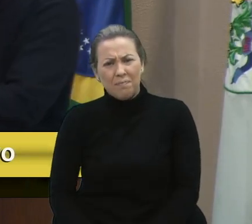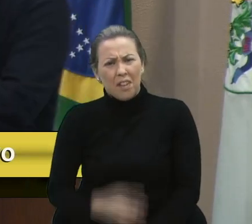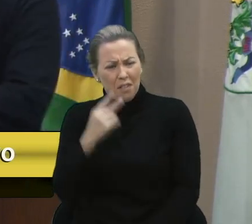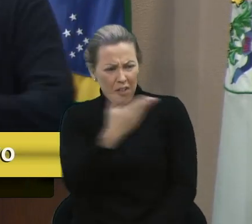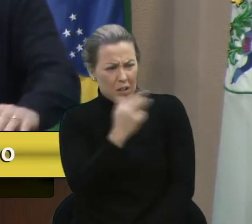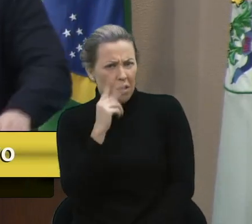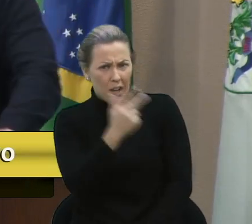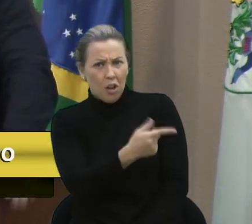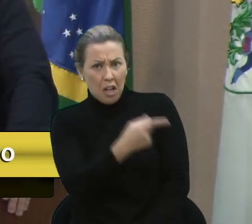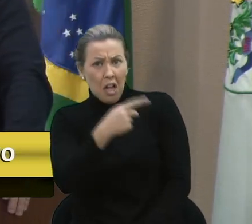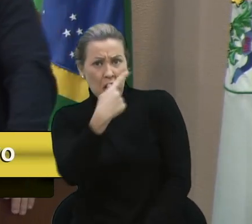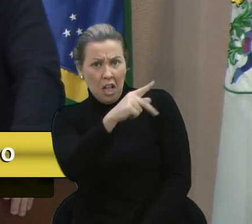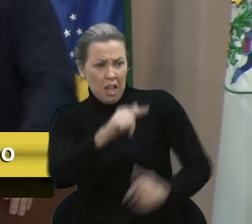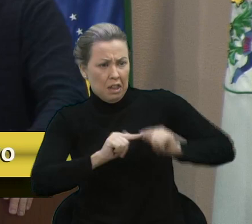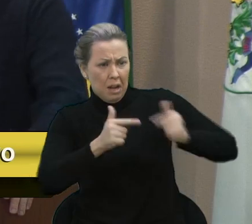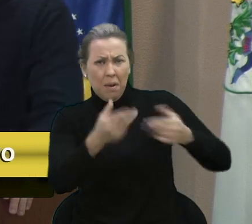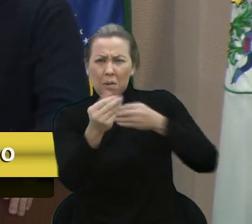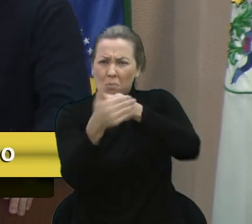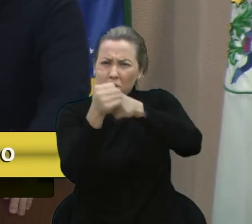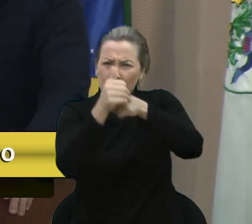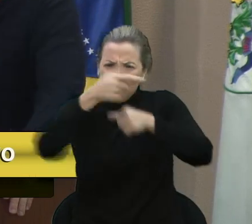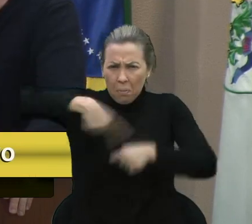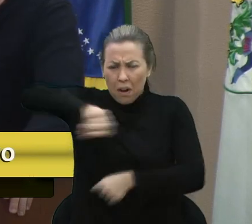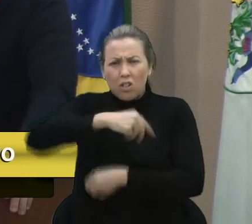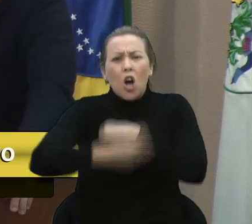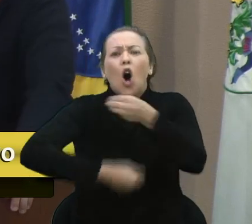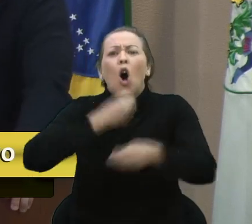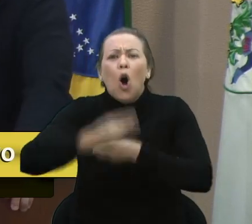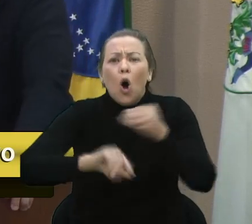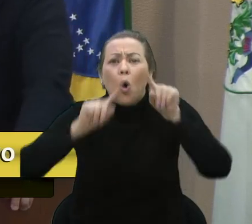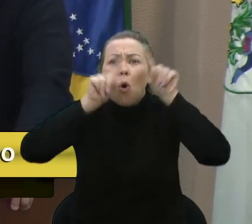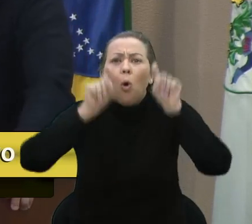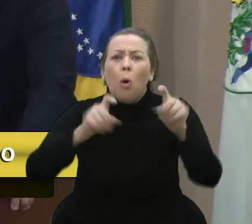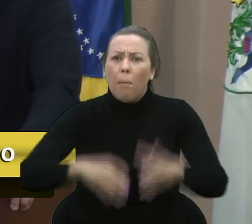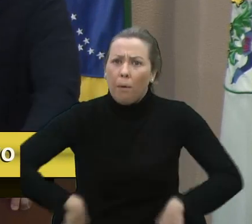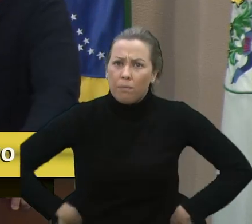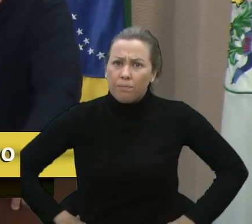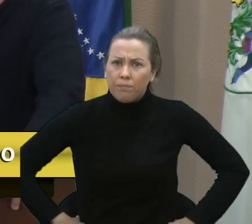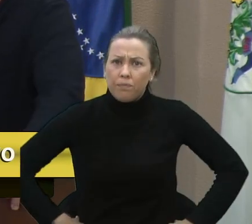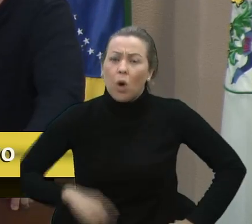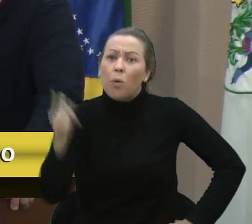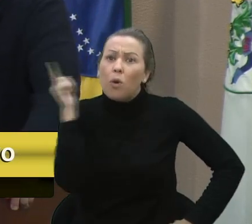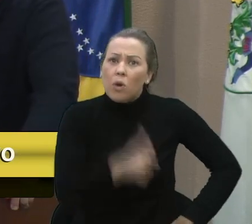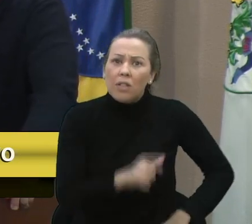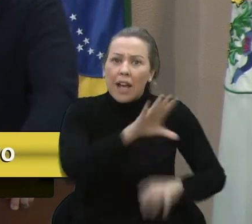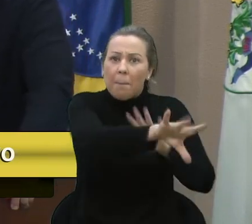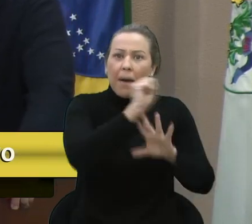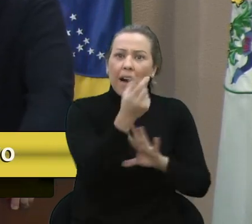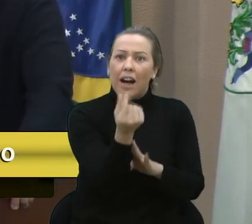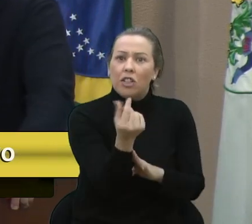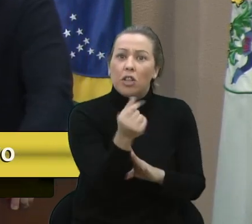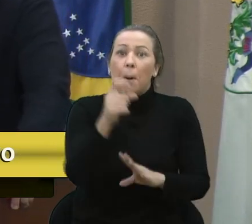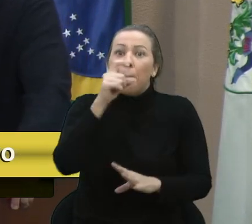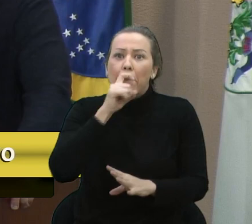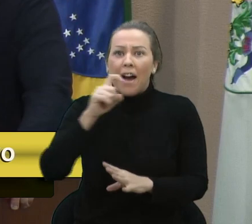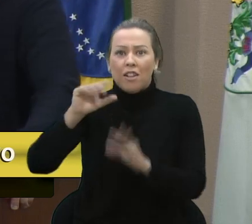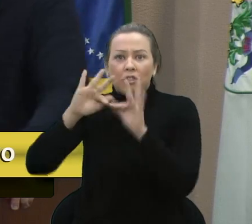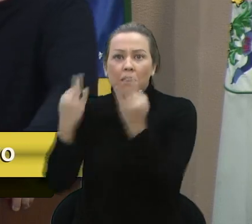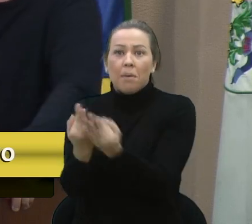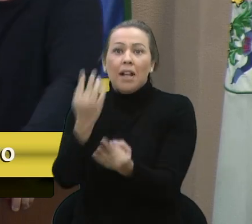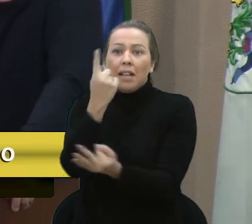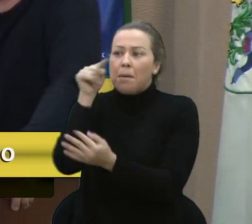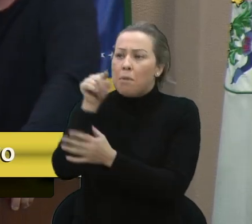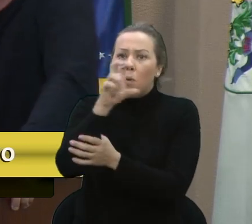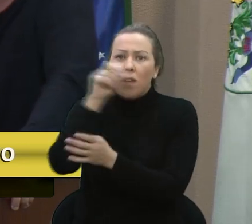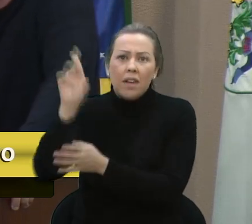que é uma pessoa de fino trato e muito querida aqui na casa, como alguém consegue tirar dinheiro de um pai de família que ganha 1.500